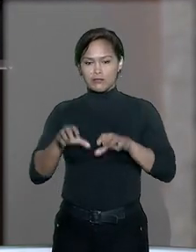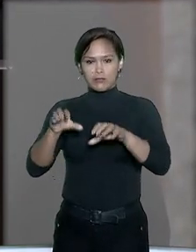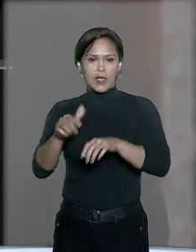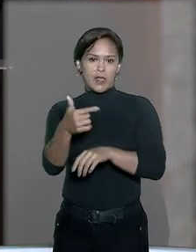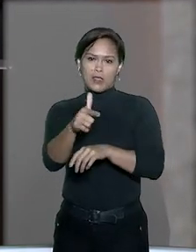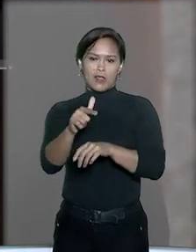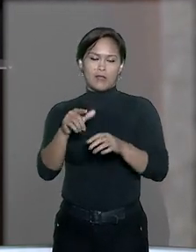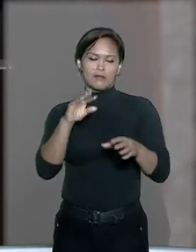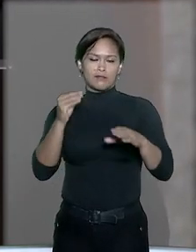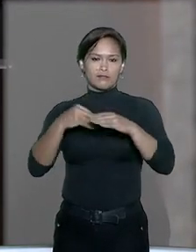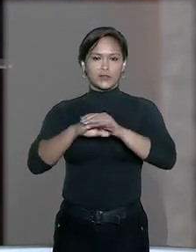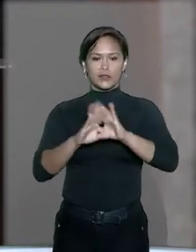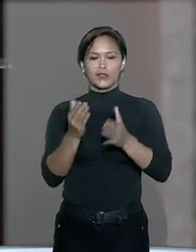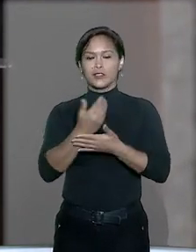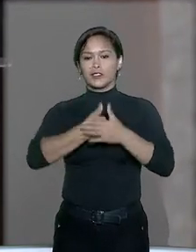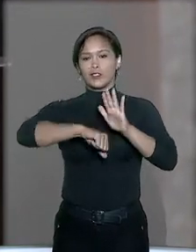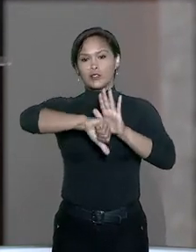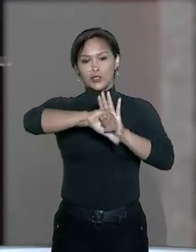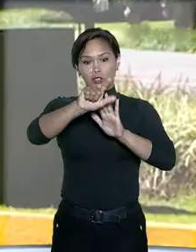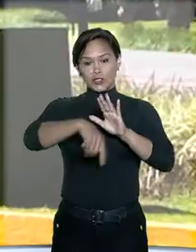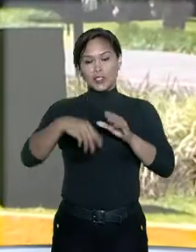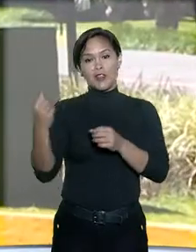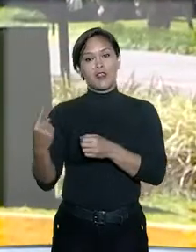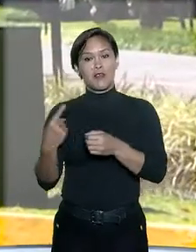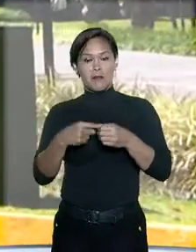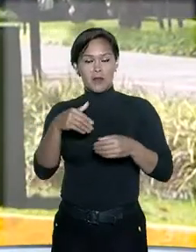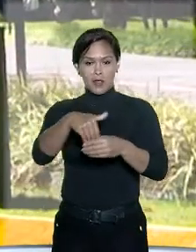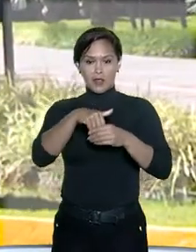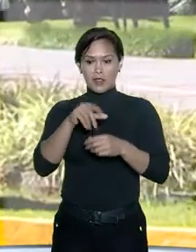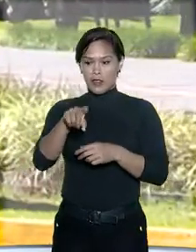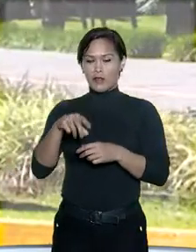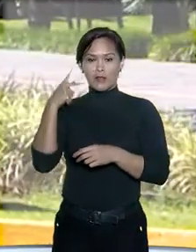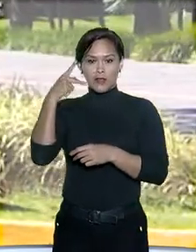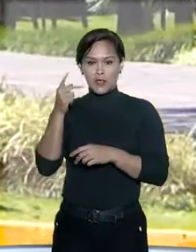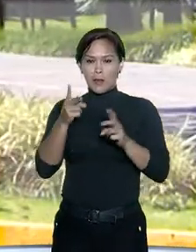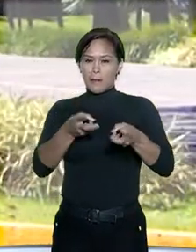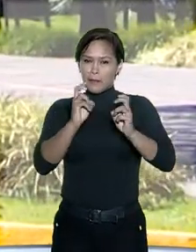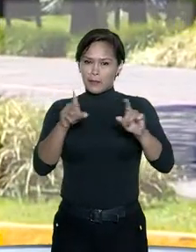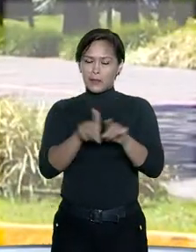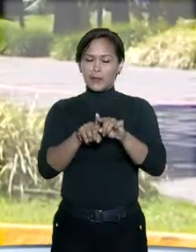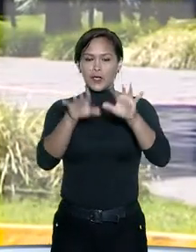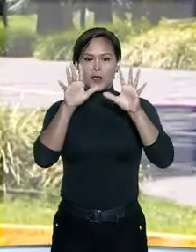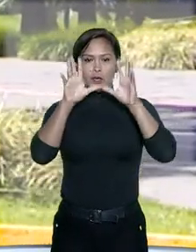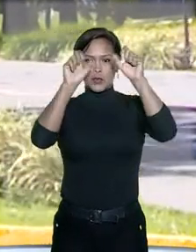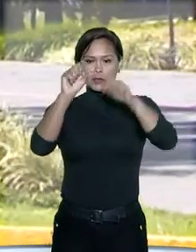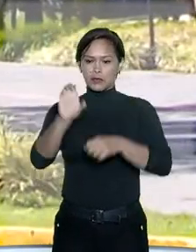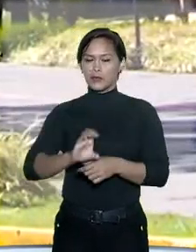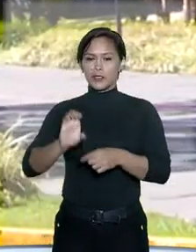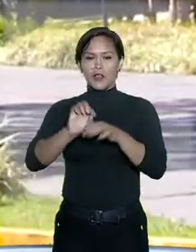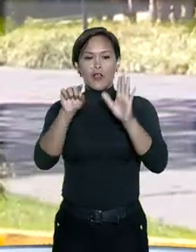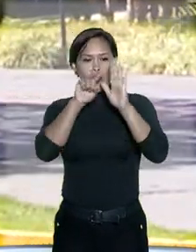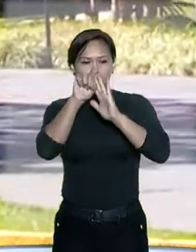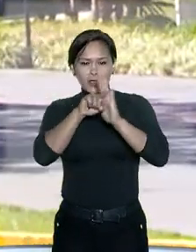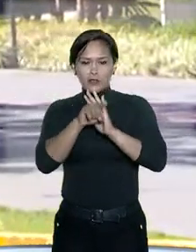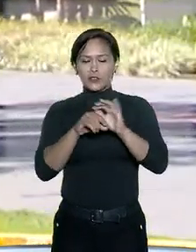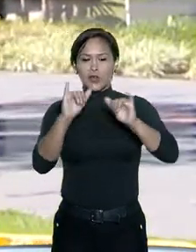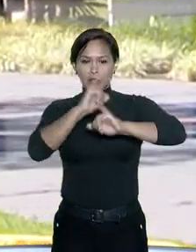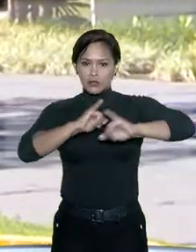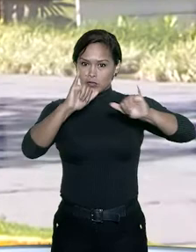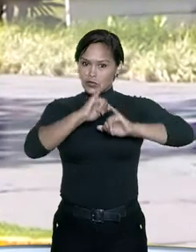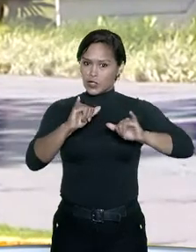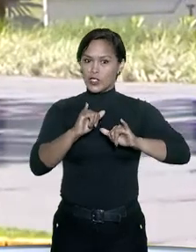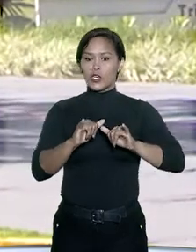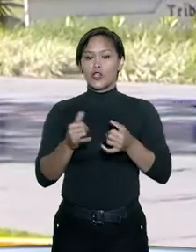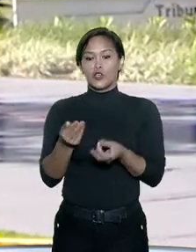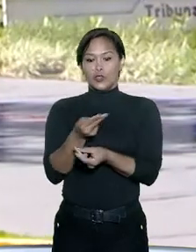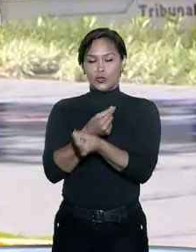houve a imputação de crime eleitoral ao ex-vereador. O ministro observou que o Tribunal Estadual não verificou nenhuma notícia de que